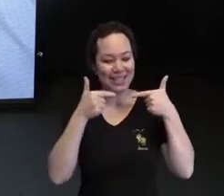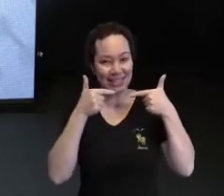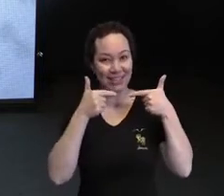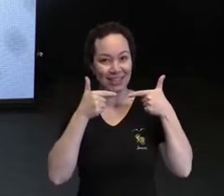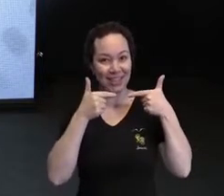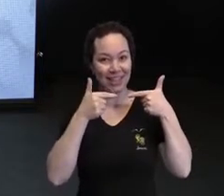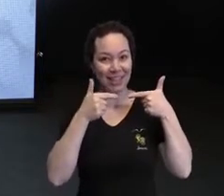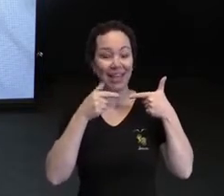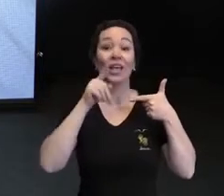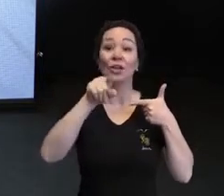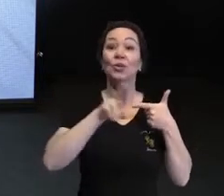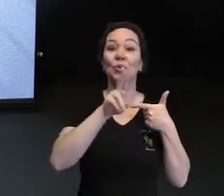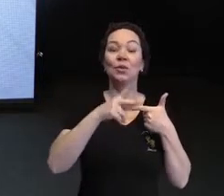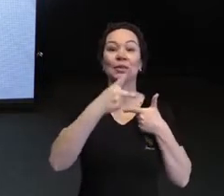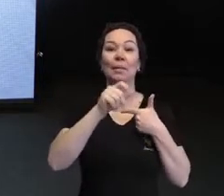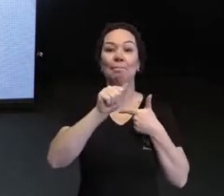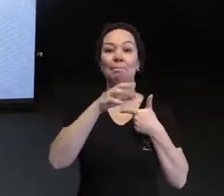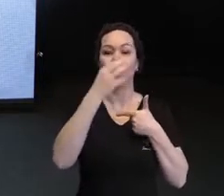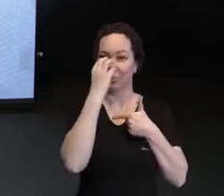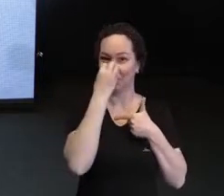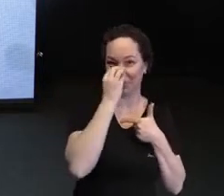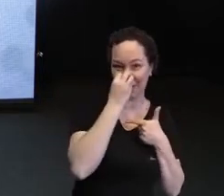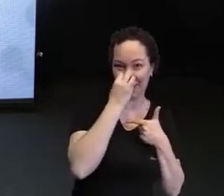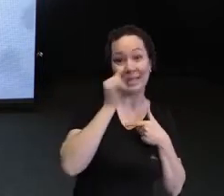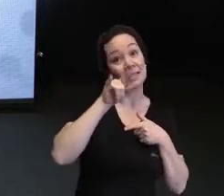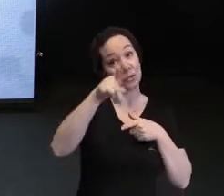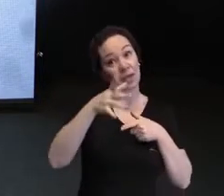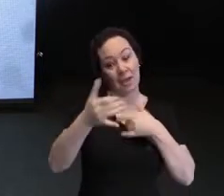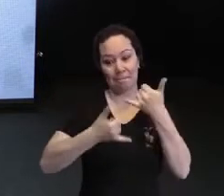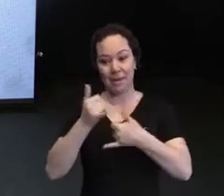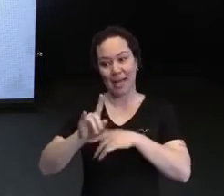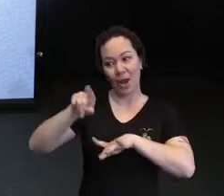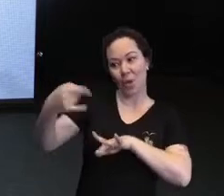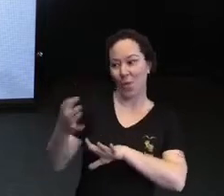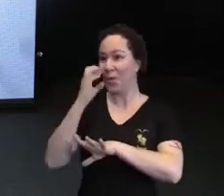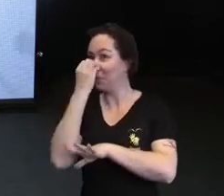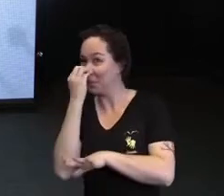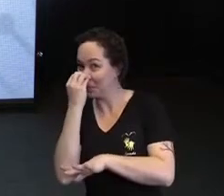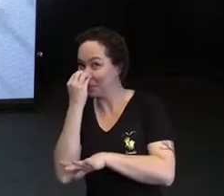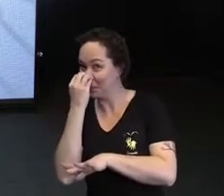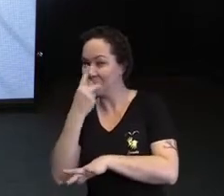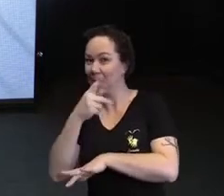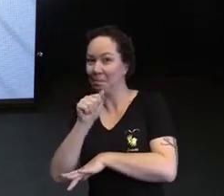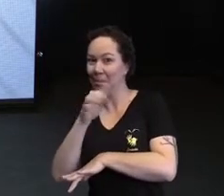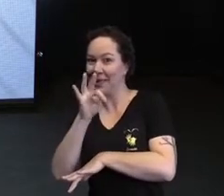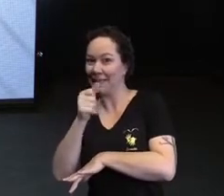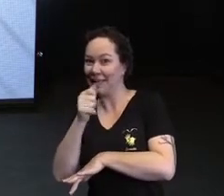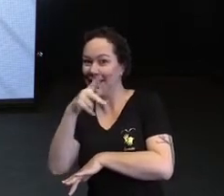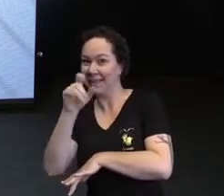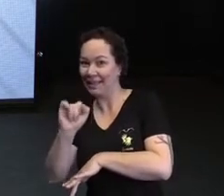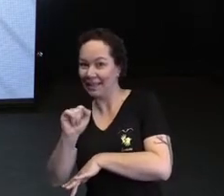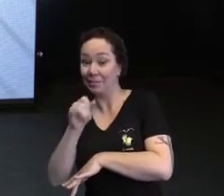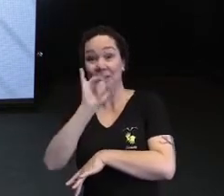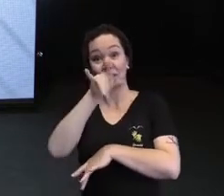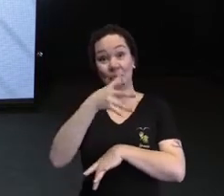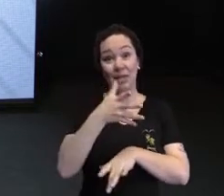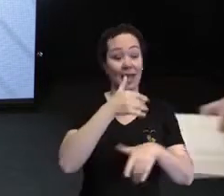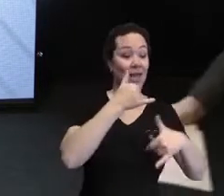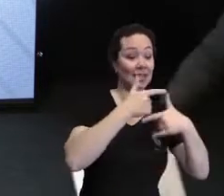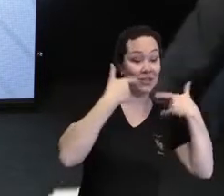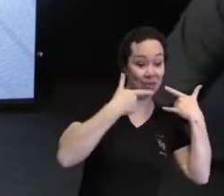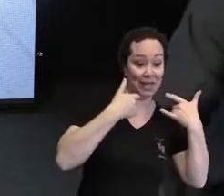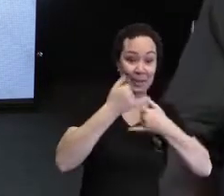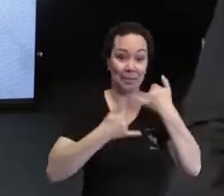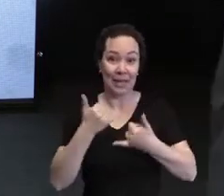é com patati. Se você quer brincar, é com patatá. Se você quer sorrir e brincar,